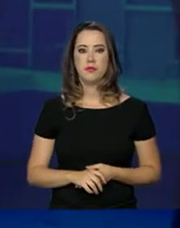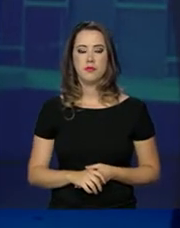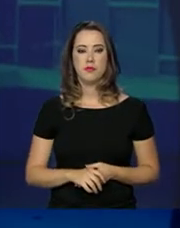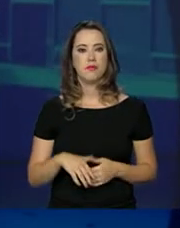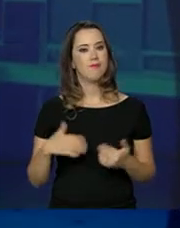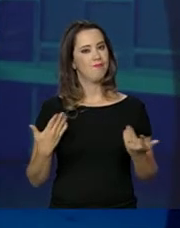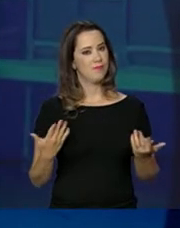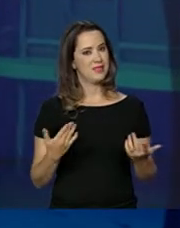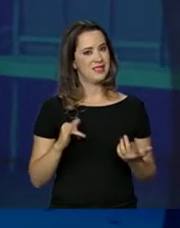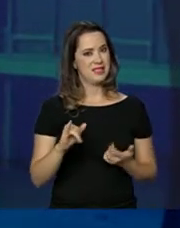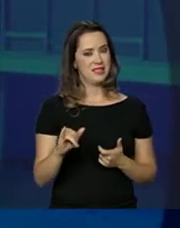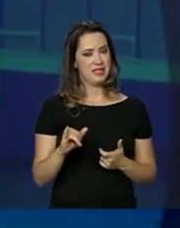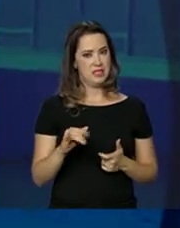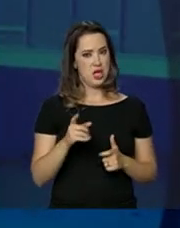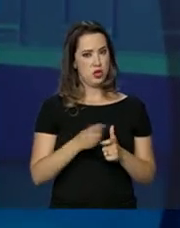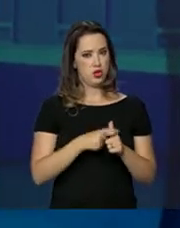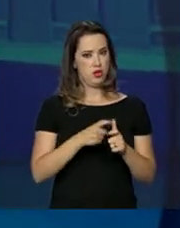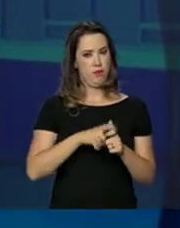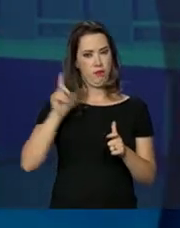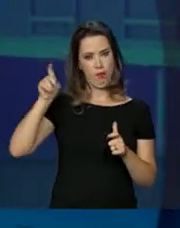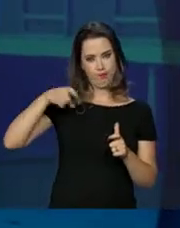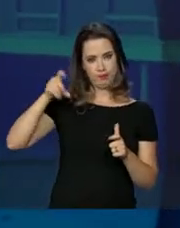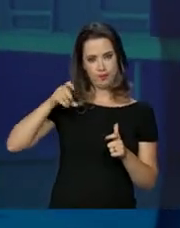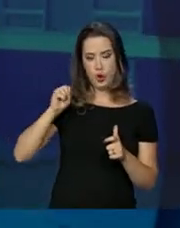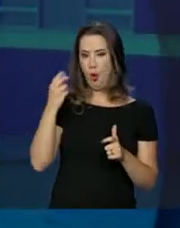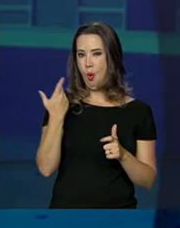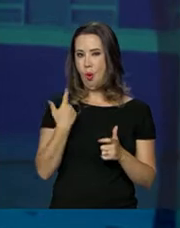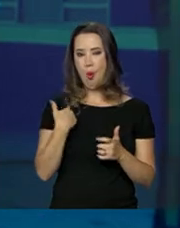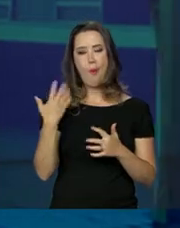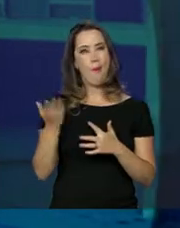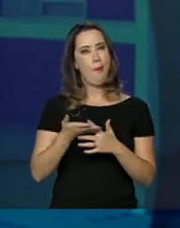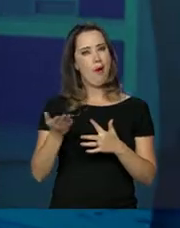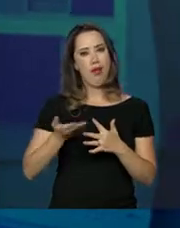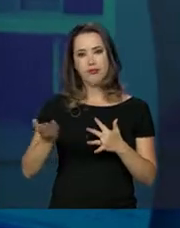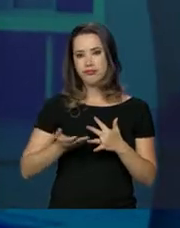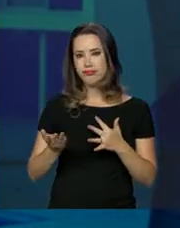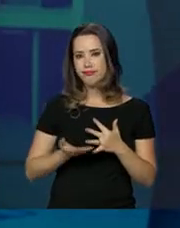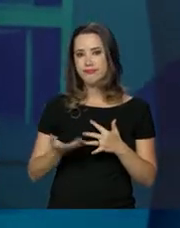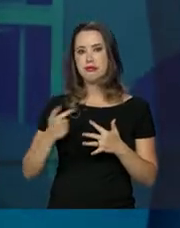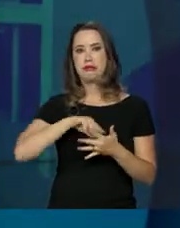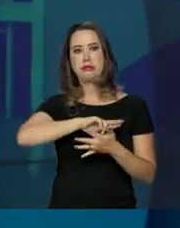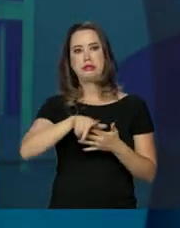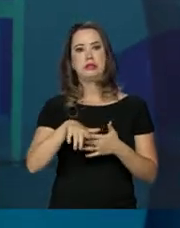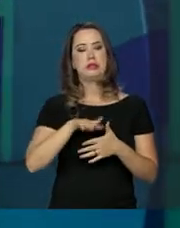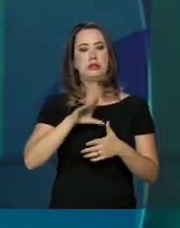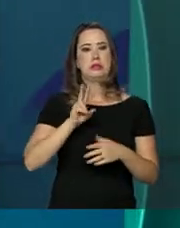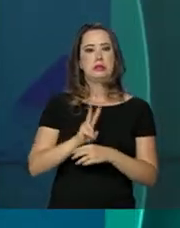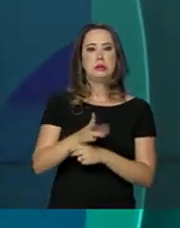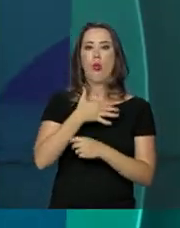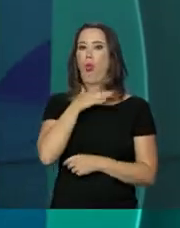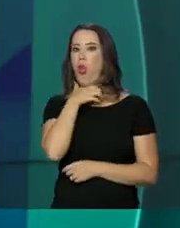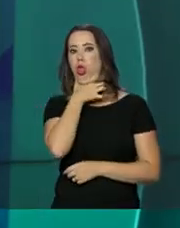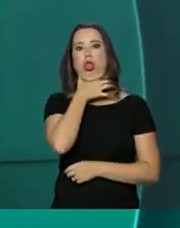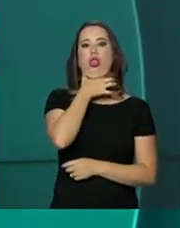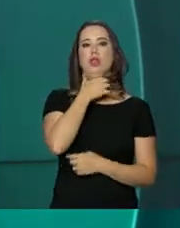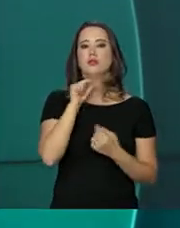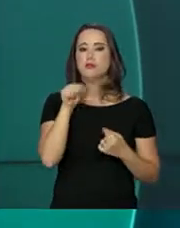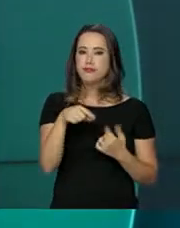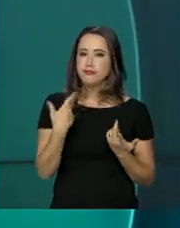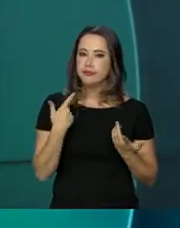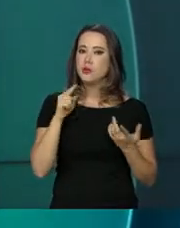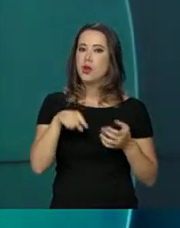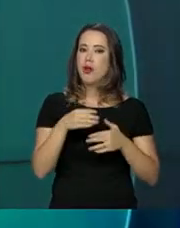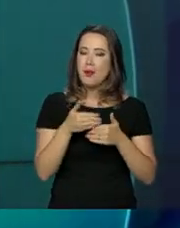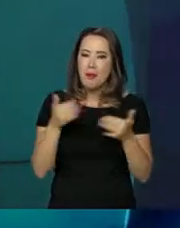Quando dívidas com cartão de crédito, prestações de crediário, financiamentos e empréstimos saem de controle, fica